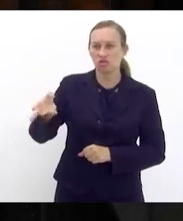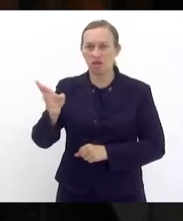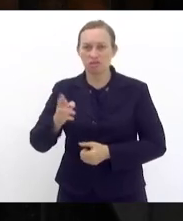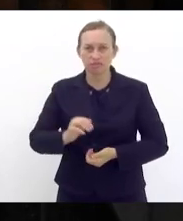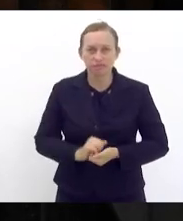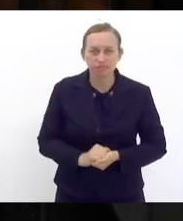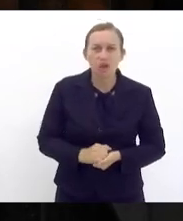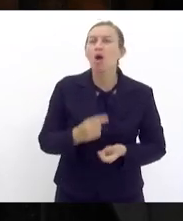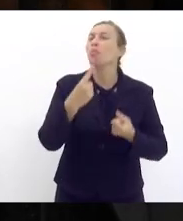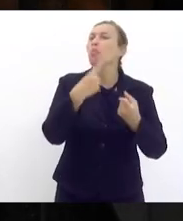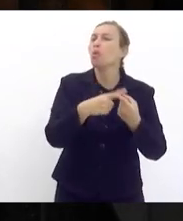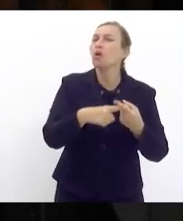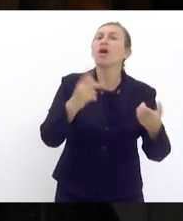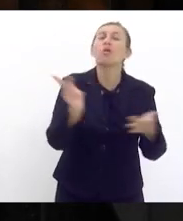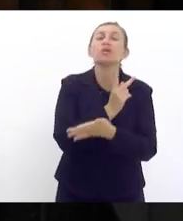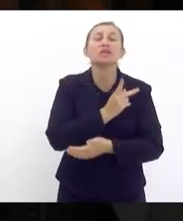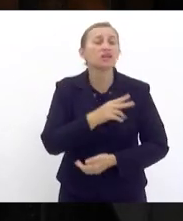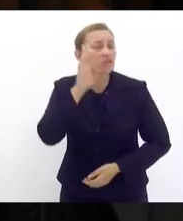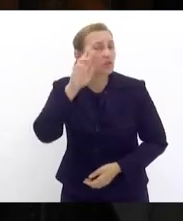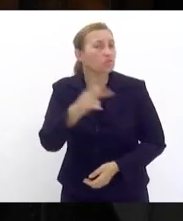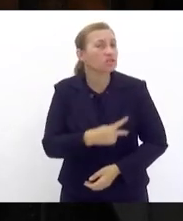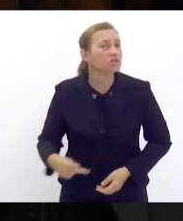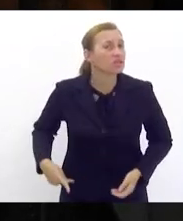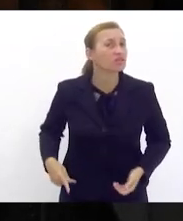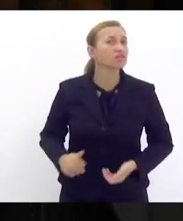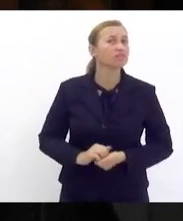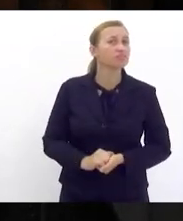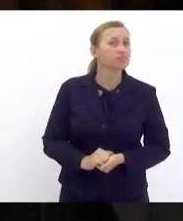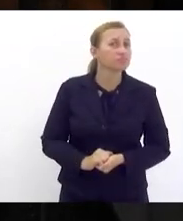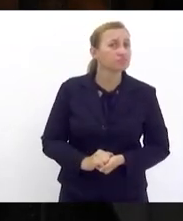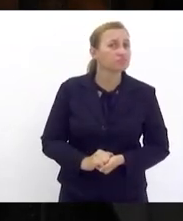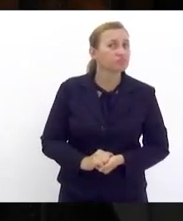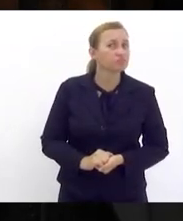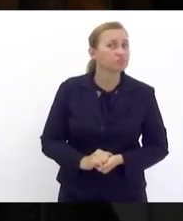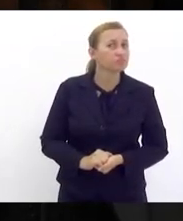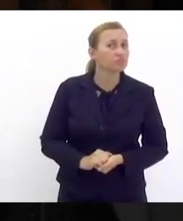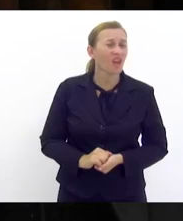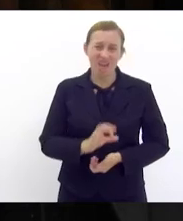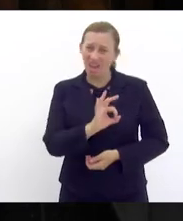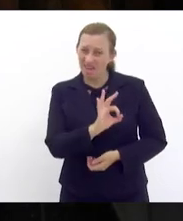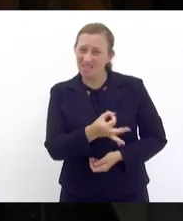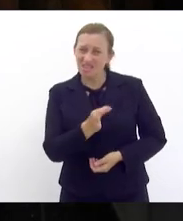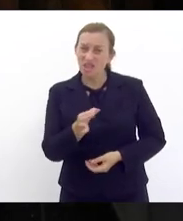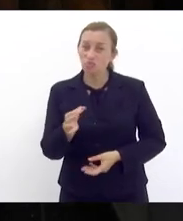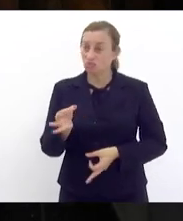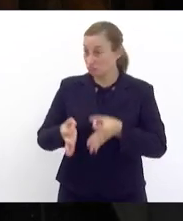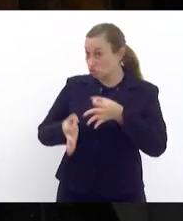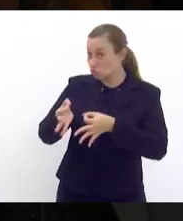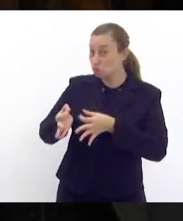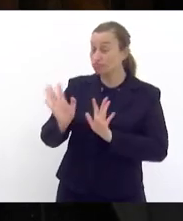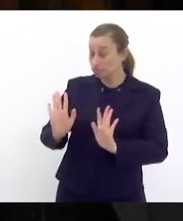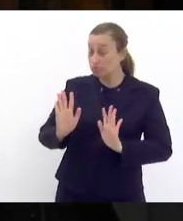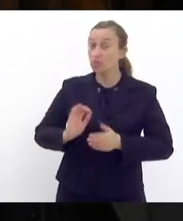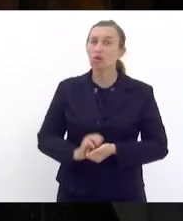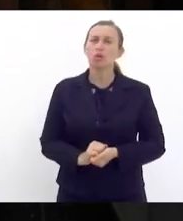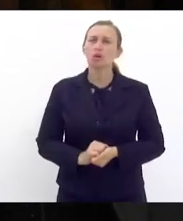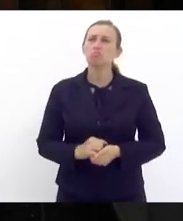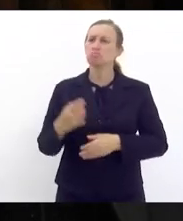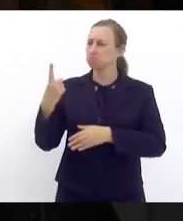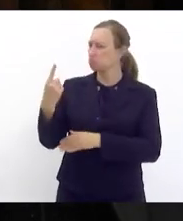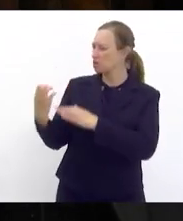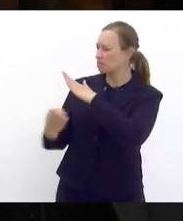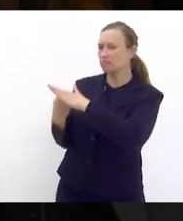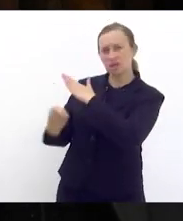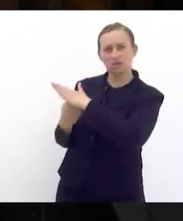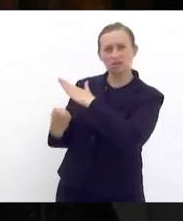por que acontece isso, senhora presidente? É correto e é justo que uma empresa